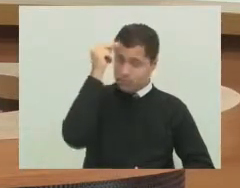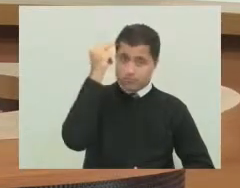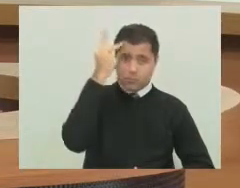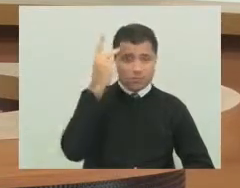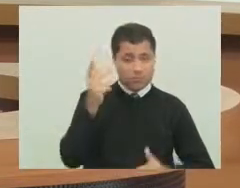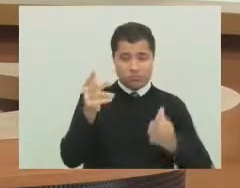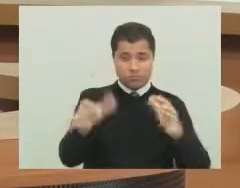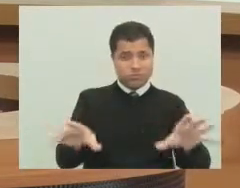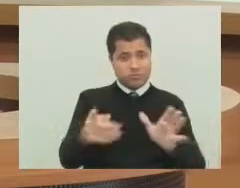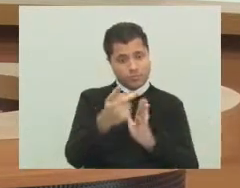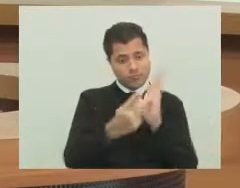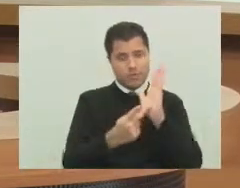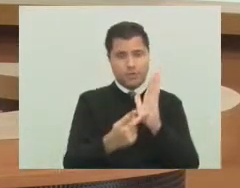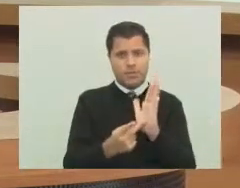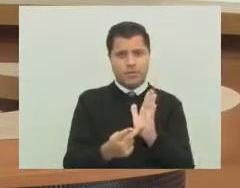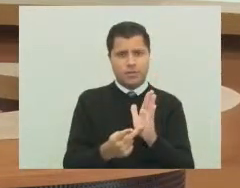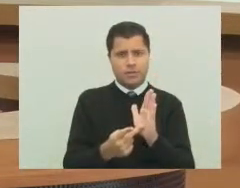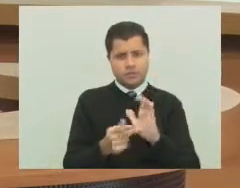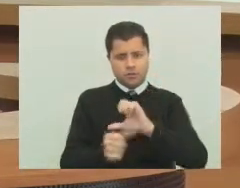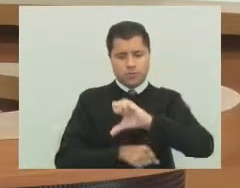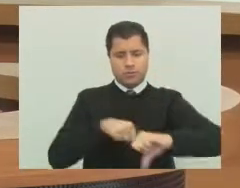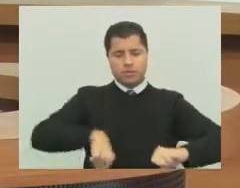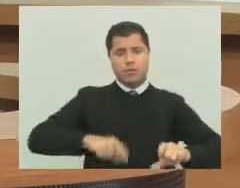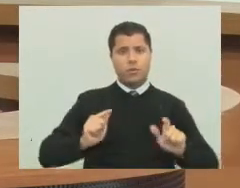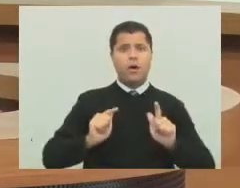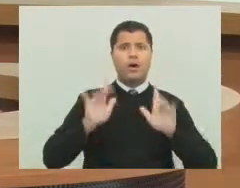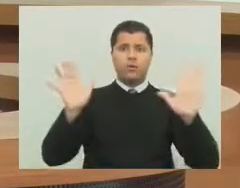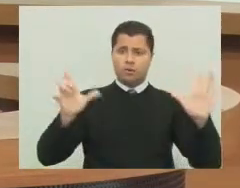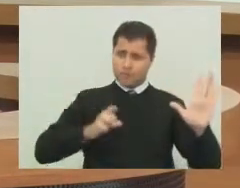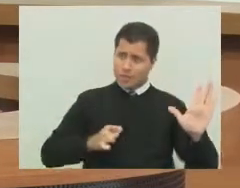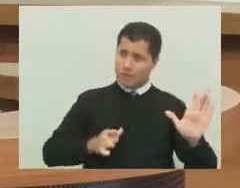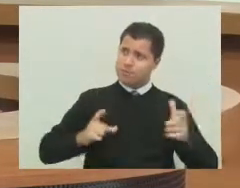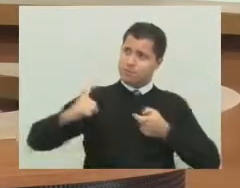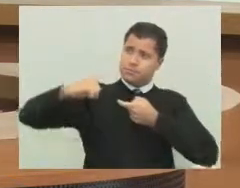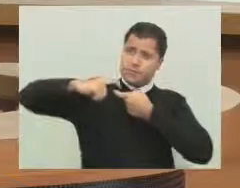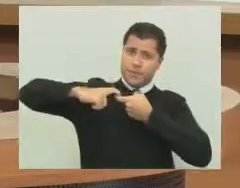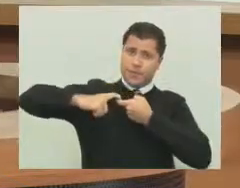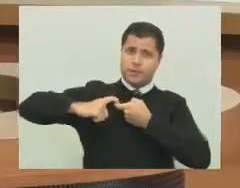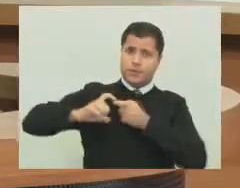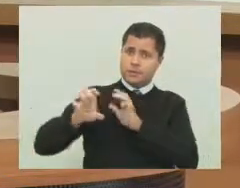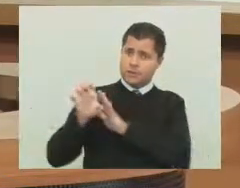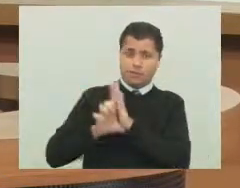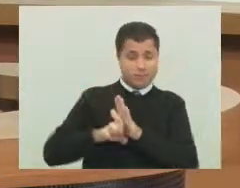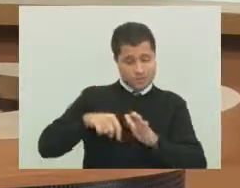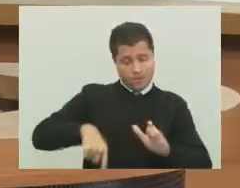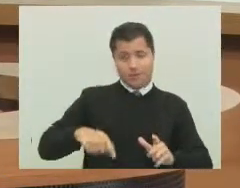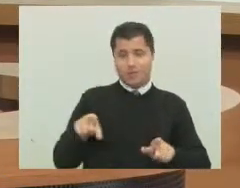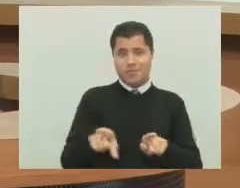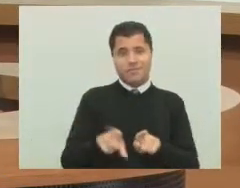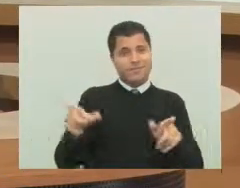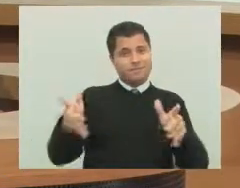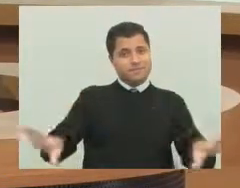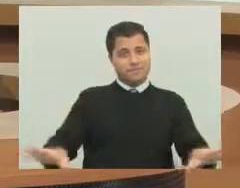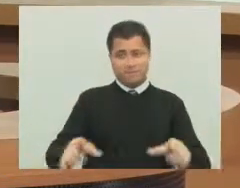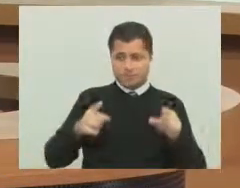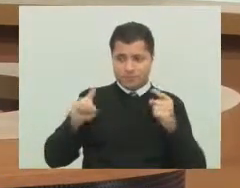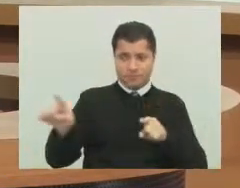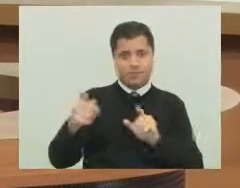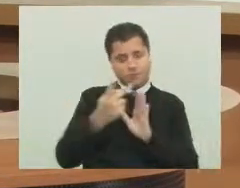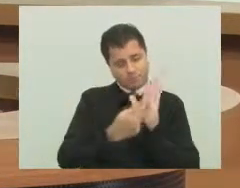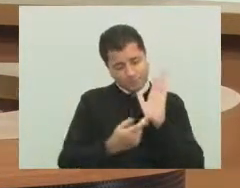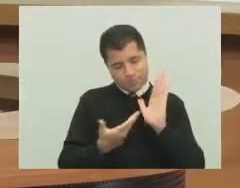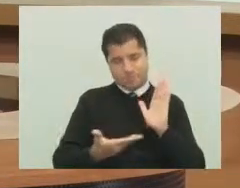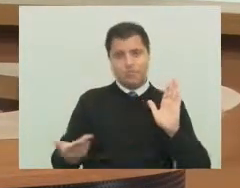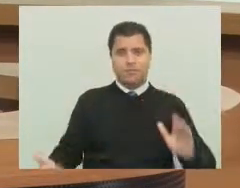A Prefeitura de Guarulhos, em conversa com o Executivo Municipal, vereador Paulo Sérgio, também não concorda com isso. Qual a